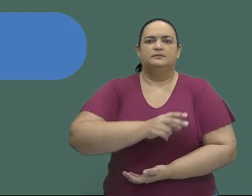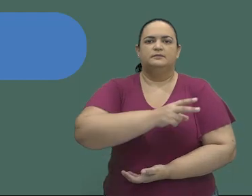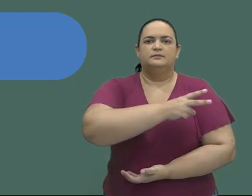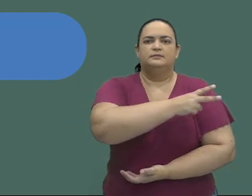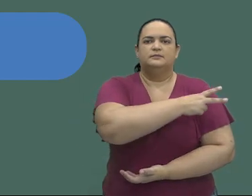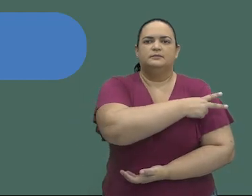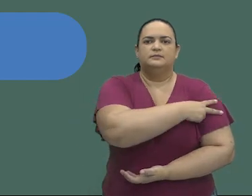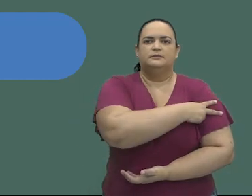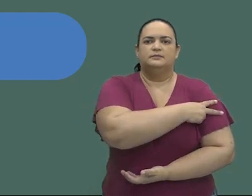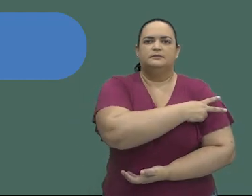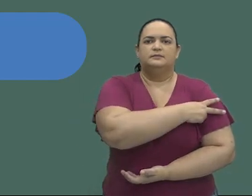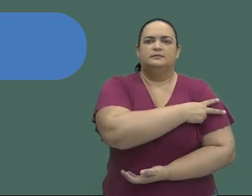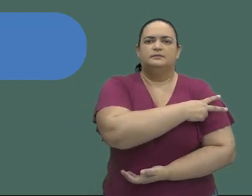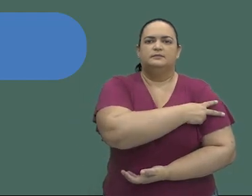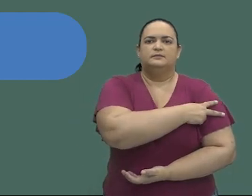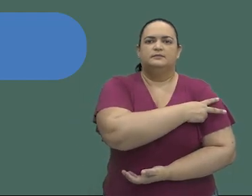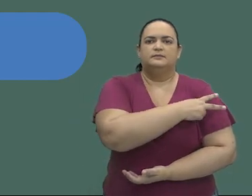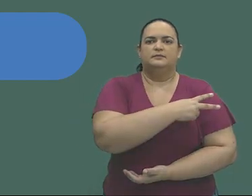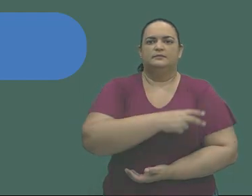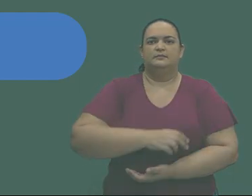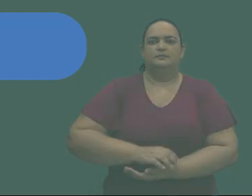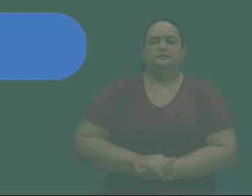Music